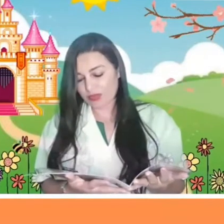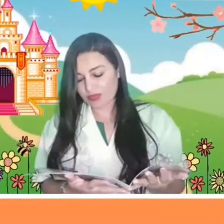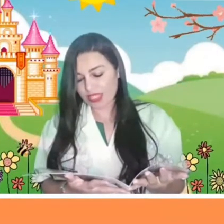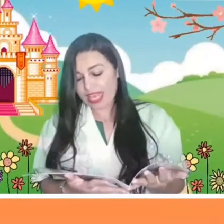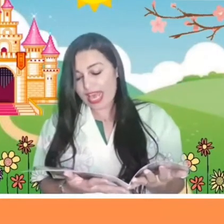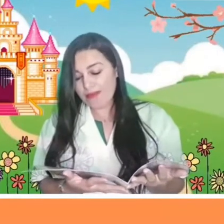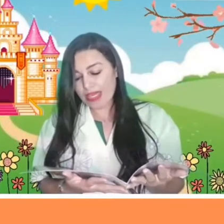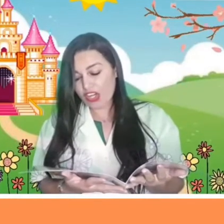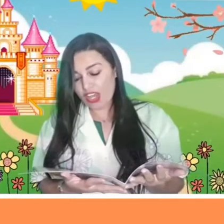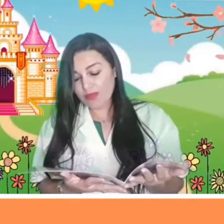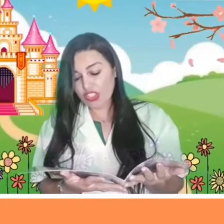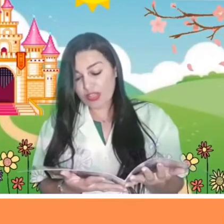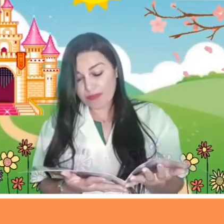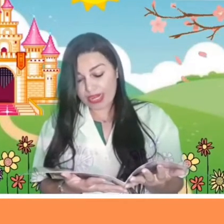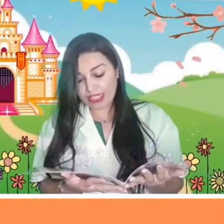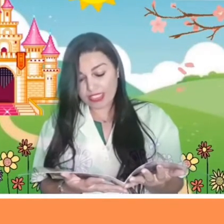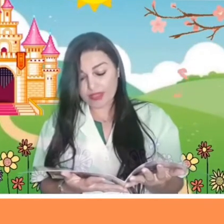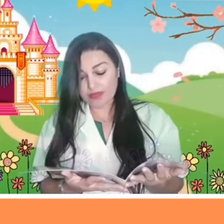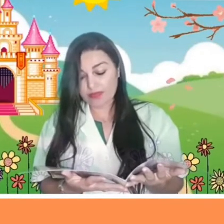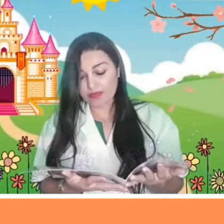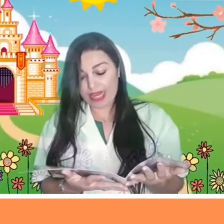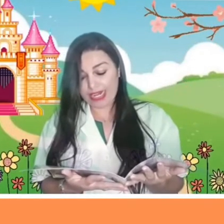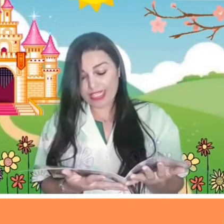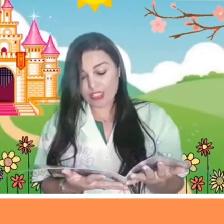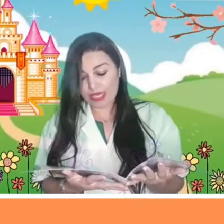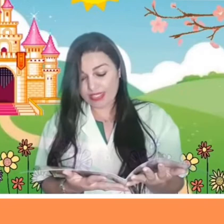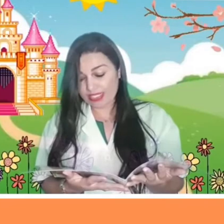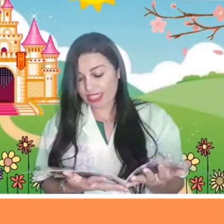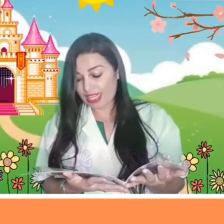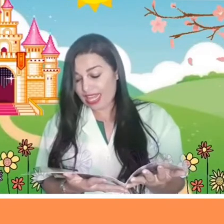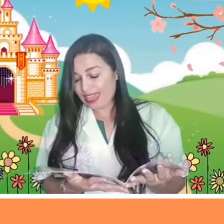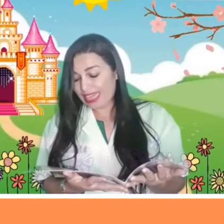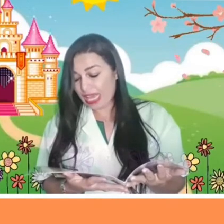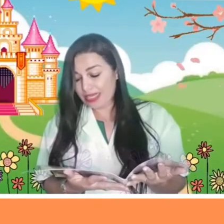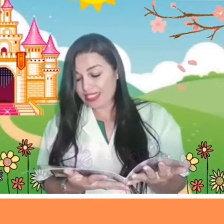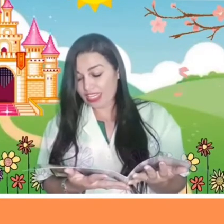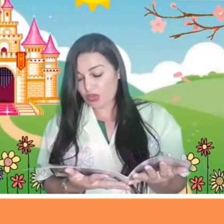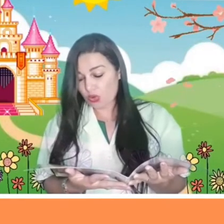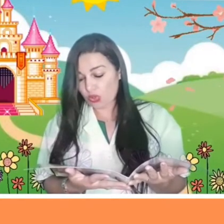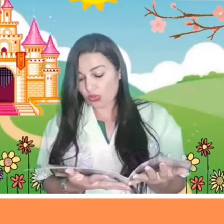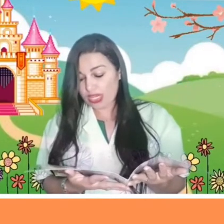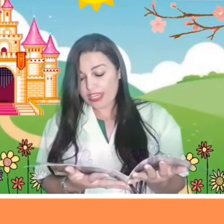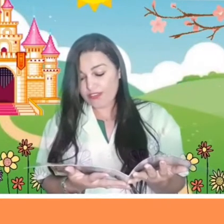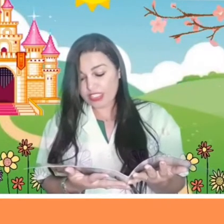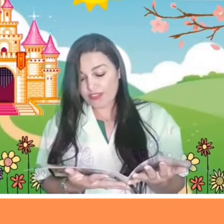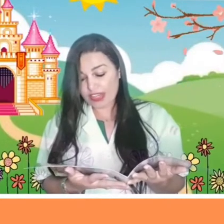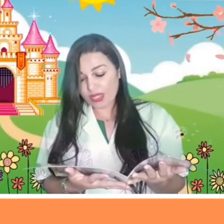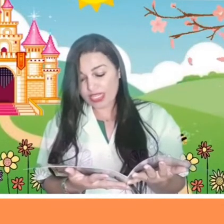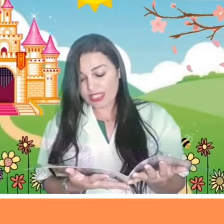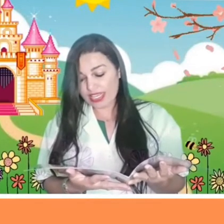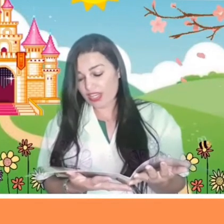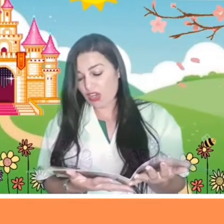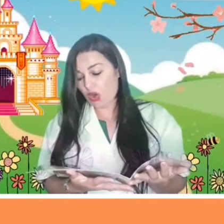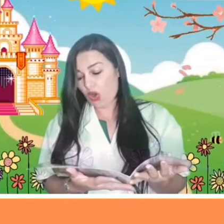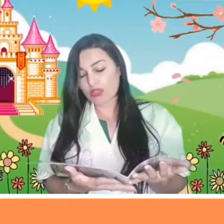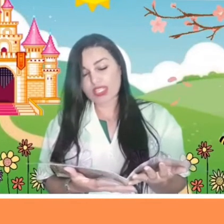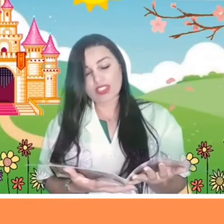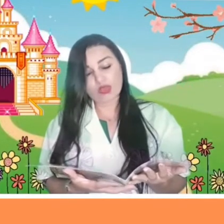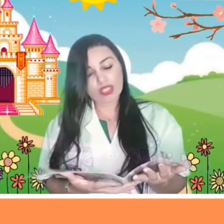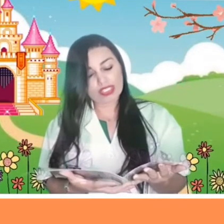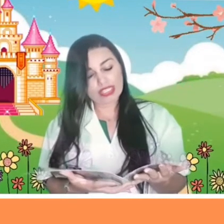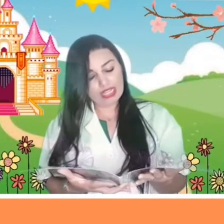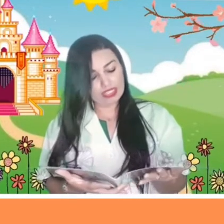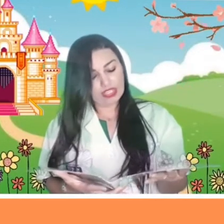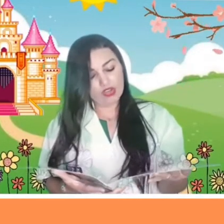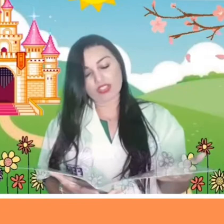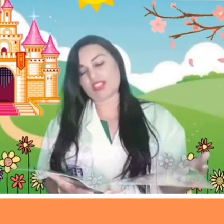certo. É melhor irmos depressa para a despensa. Lá é mais seguro e você vai conhecer outras